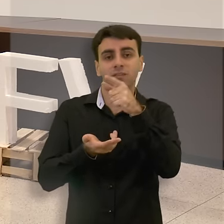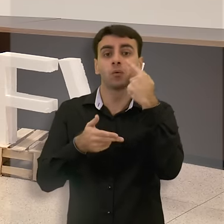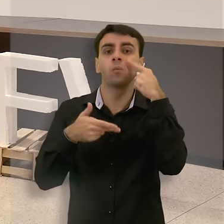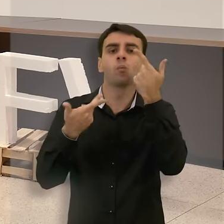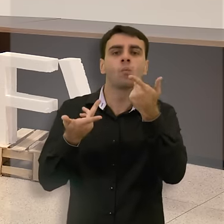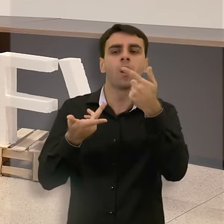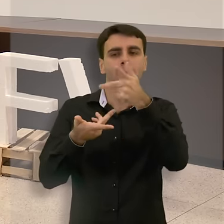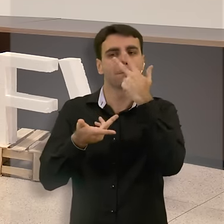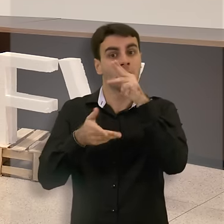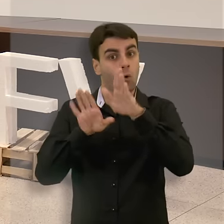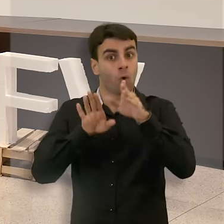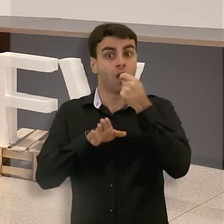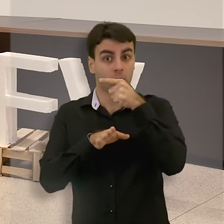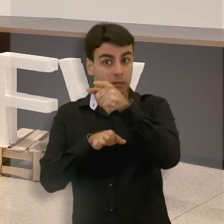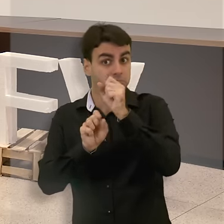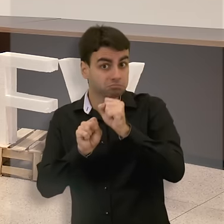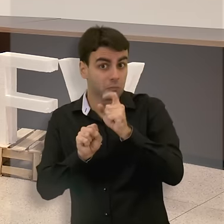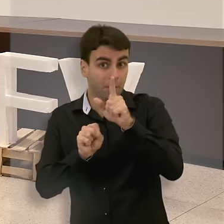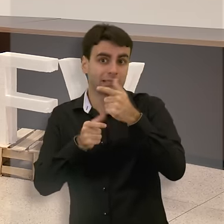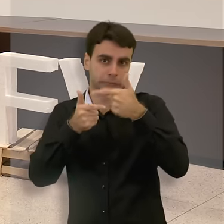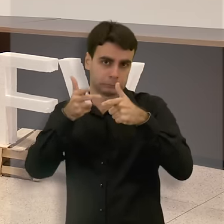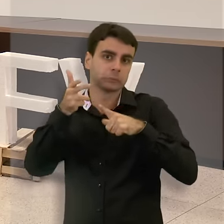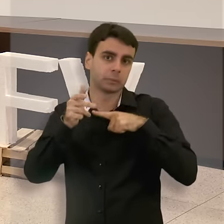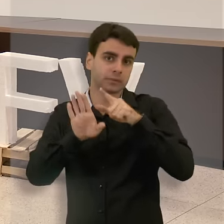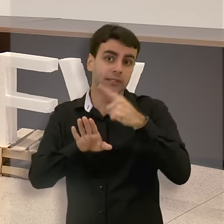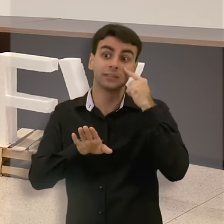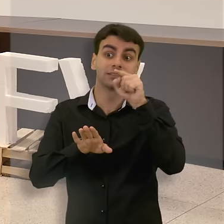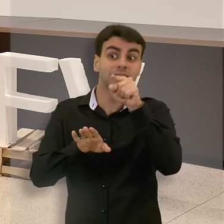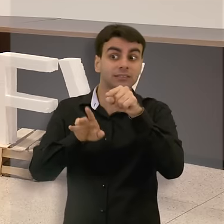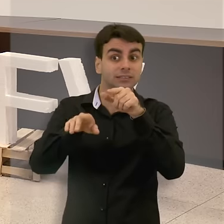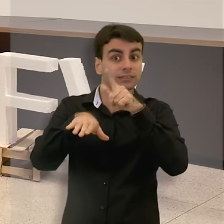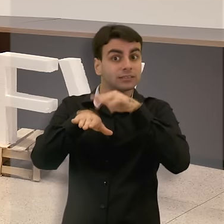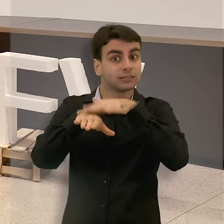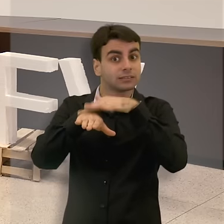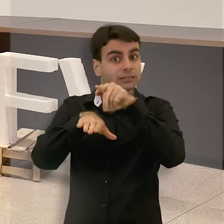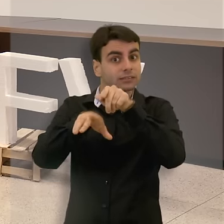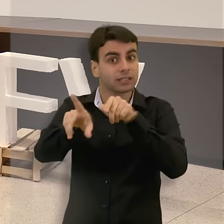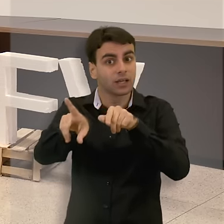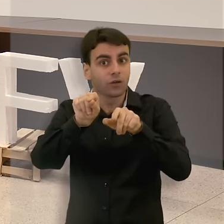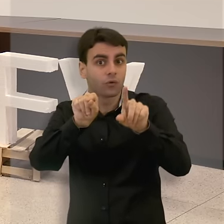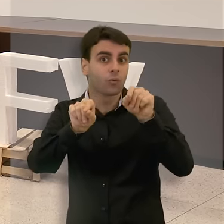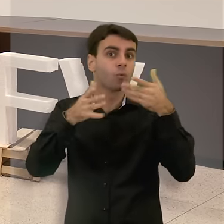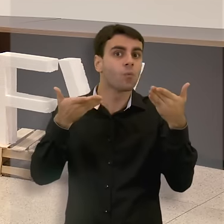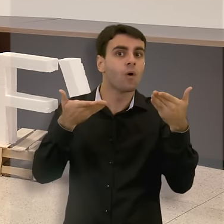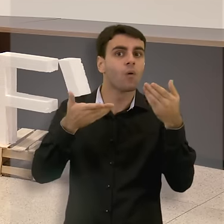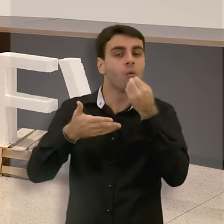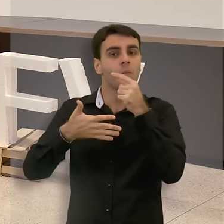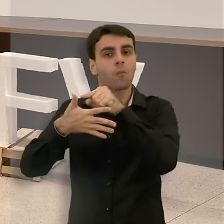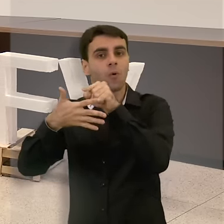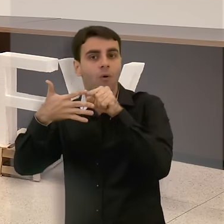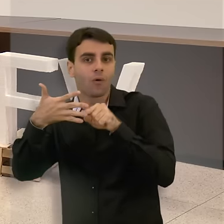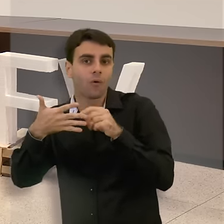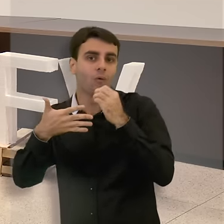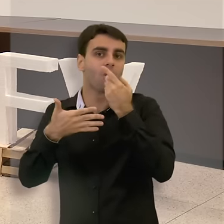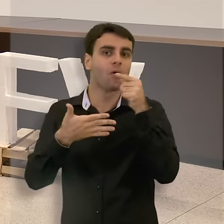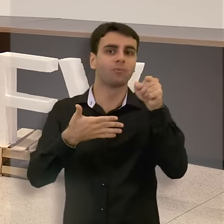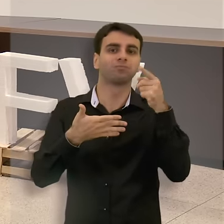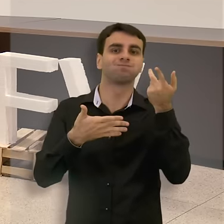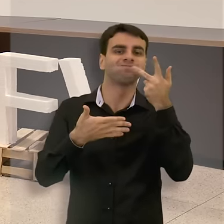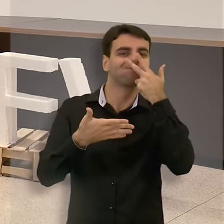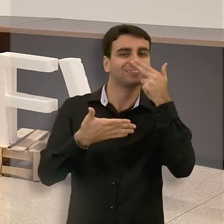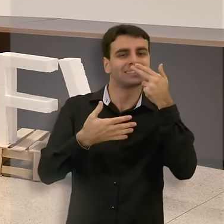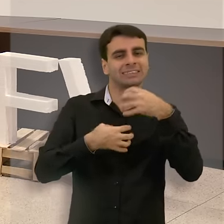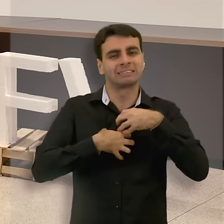efeitos colaterais que aquele remédio traz? Para você poder escolher se você prefere o benefício ou se arriscar a ter aquele efeito